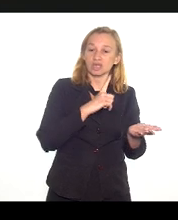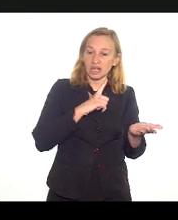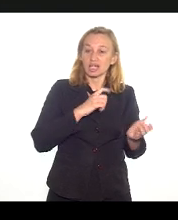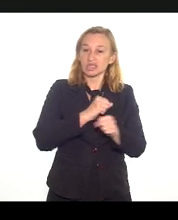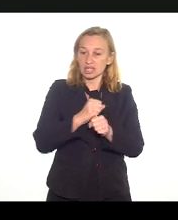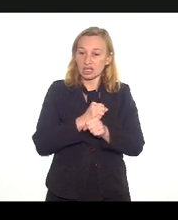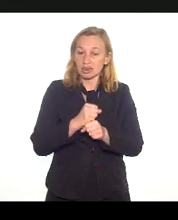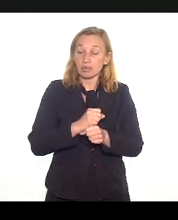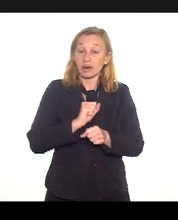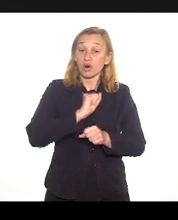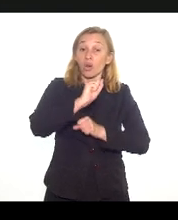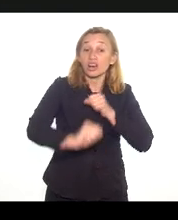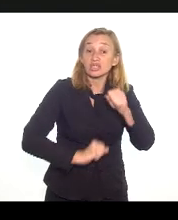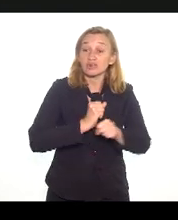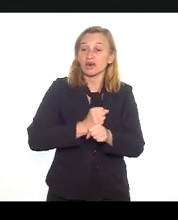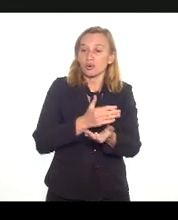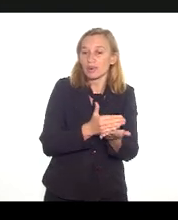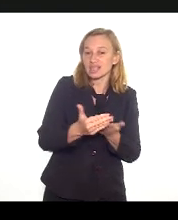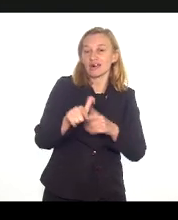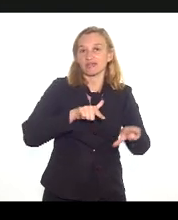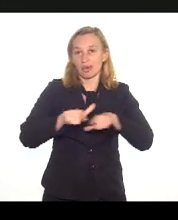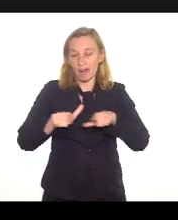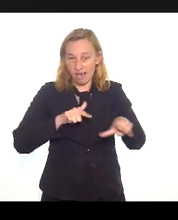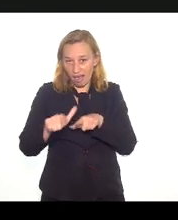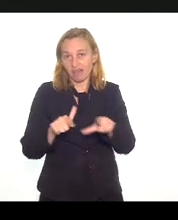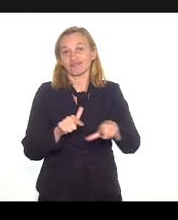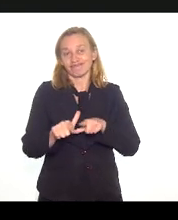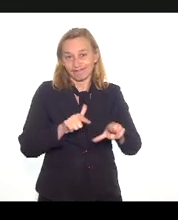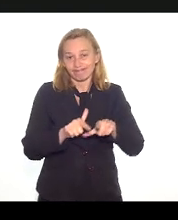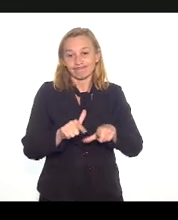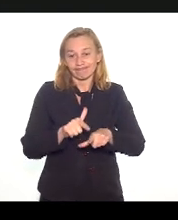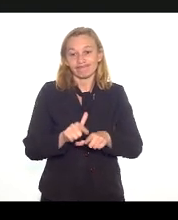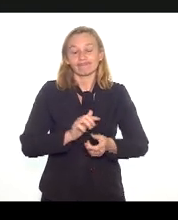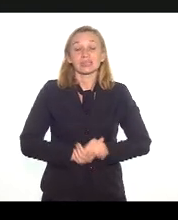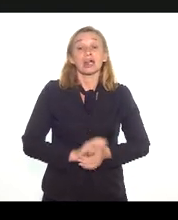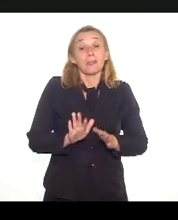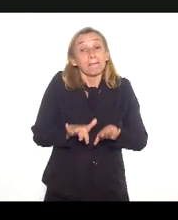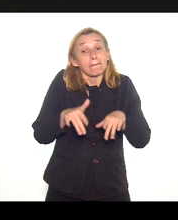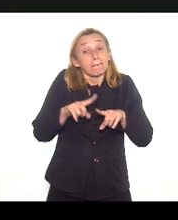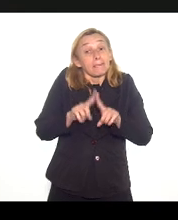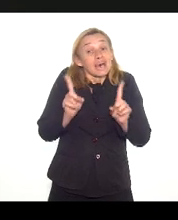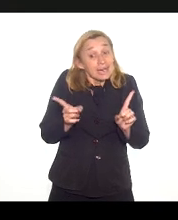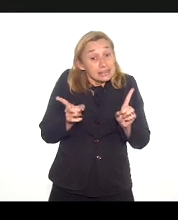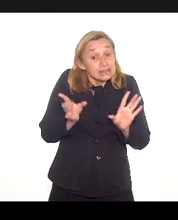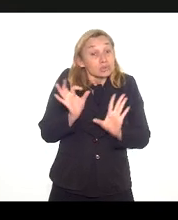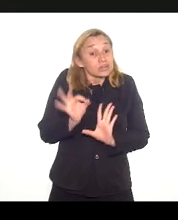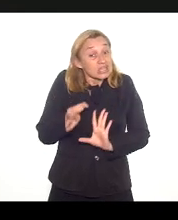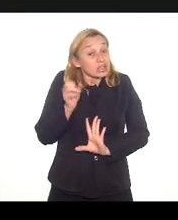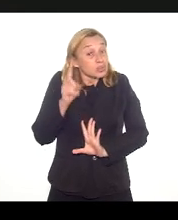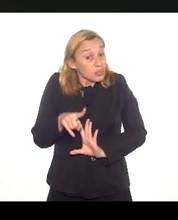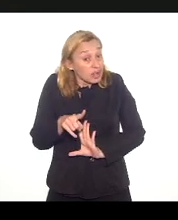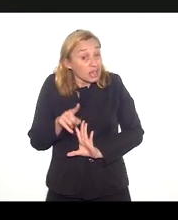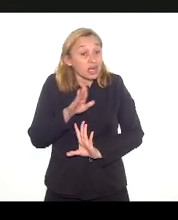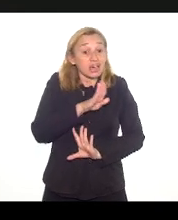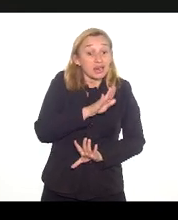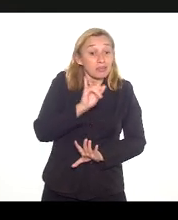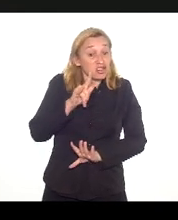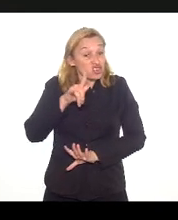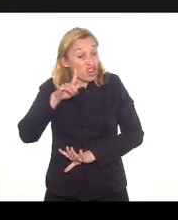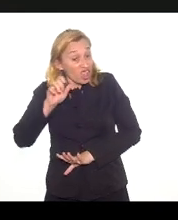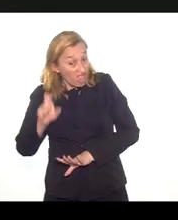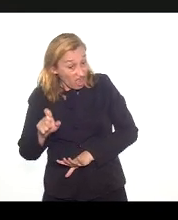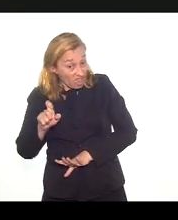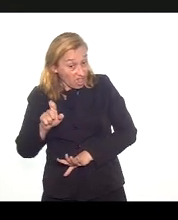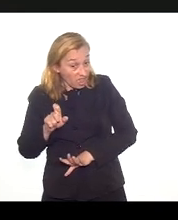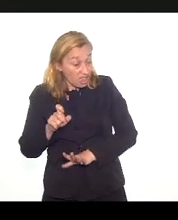começar a trabalhar nesse ano e já ter recursos esse ano. Mas o fato é que a PNAD do IBGE, que